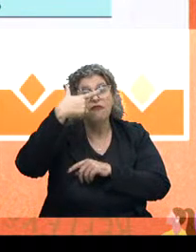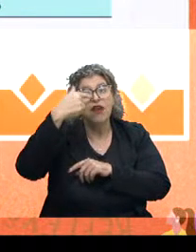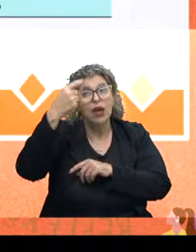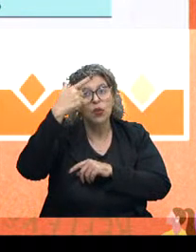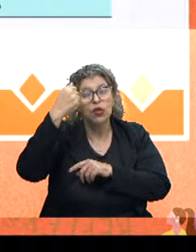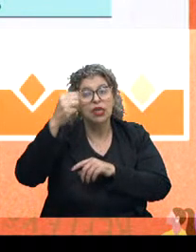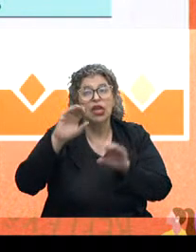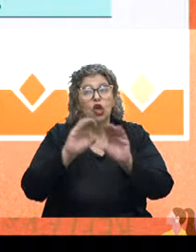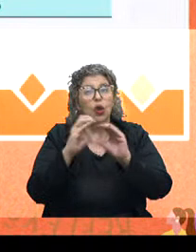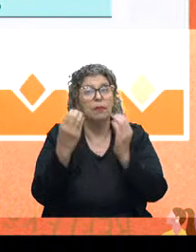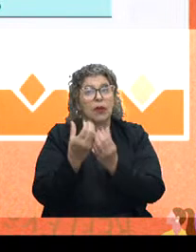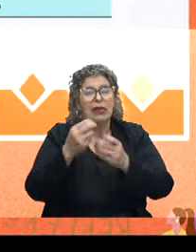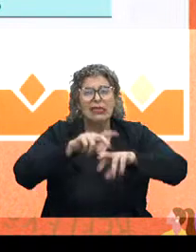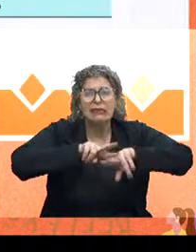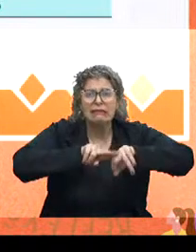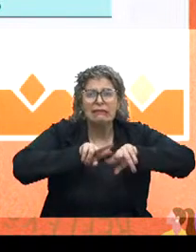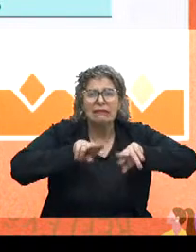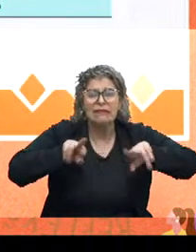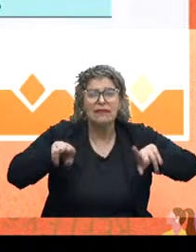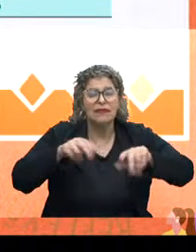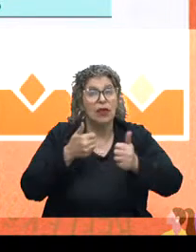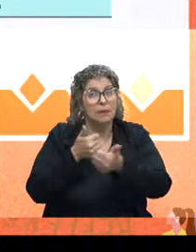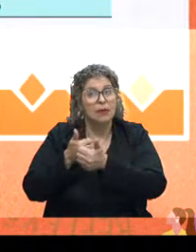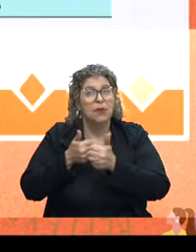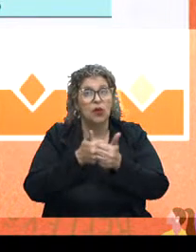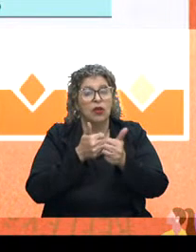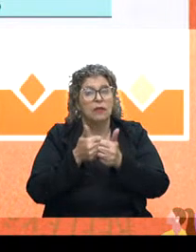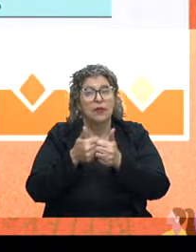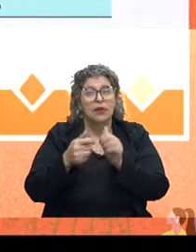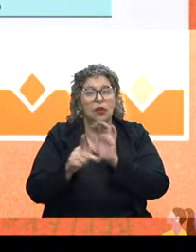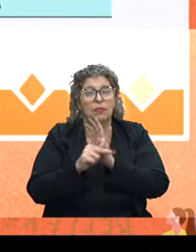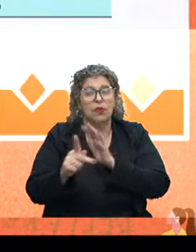comunitárias, que são várias, acho que a mais próxima aqui de Porto Alegre,